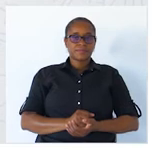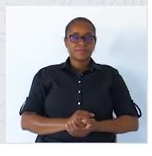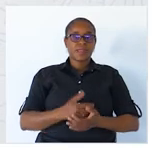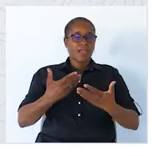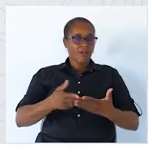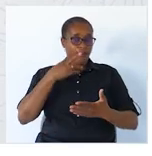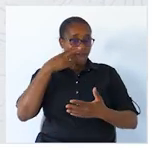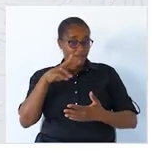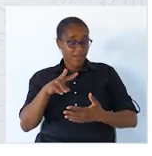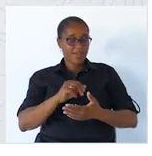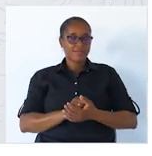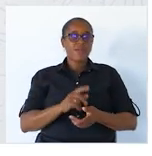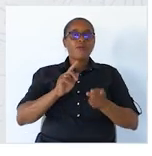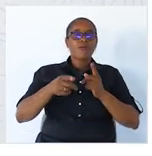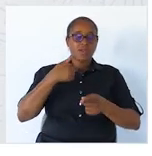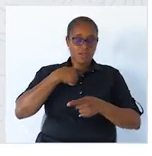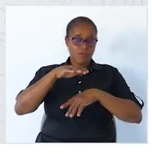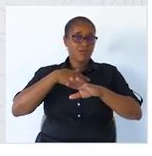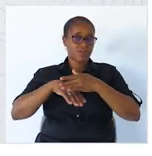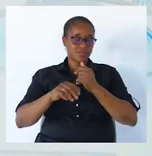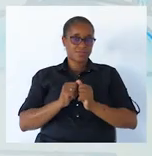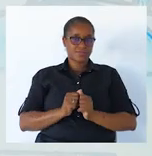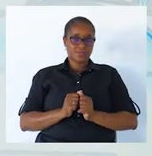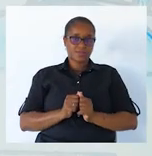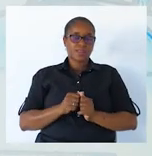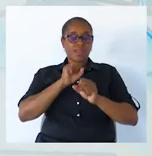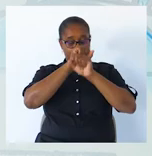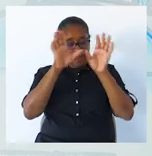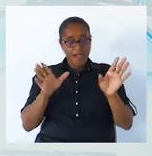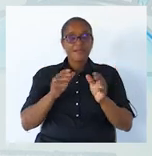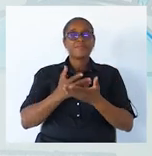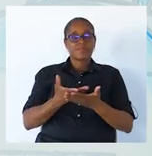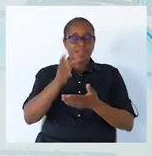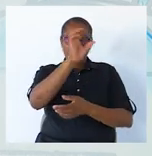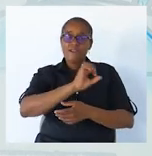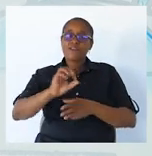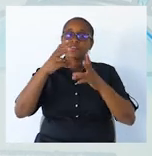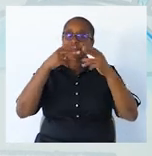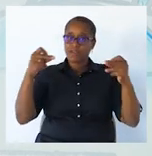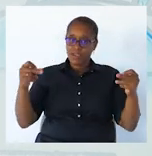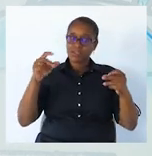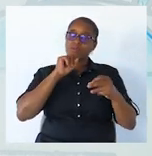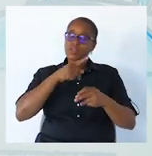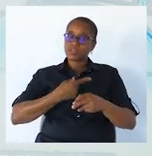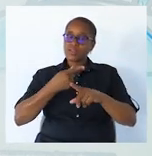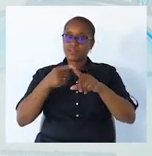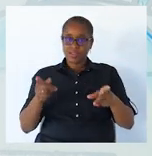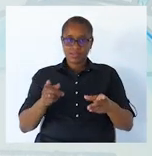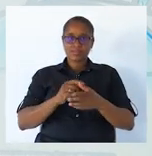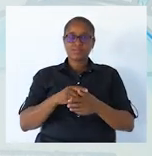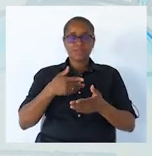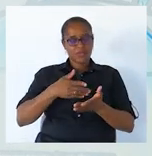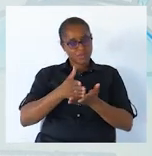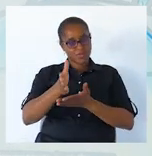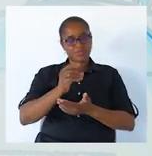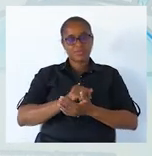Agora, vejam o que é que eu fiz. É claro que a vossa frase pode ser diferente da